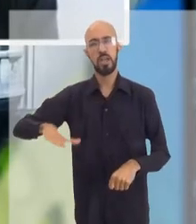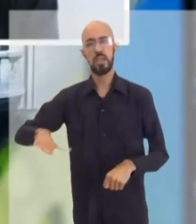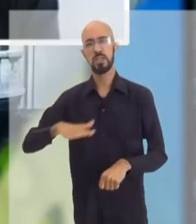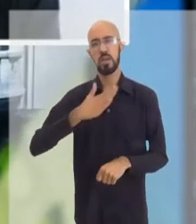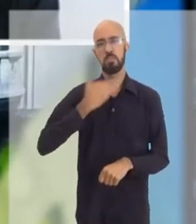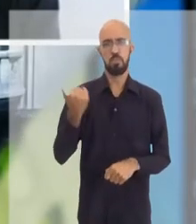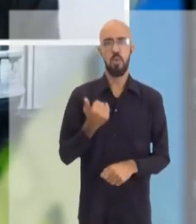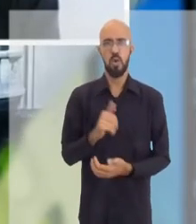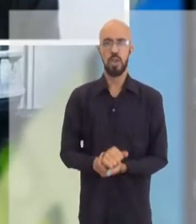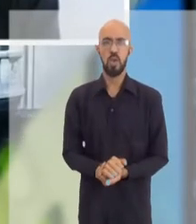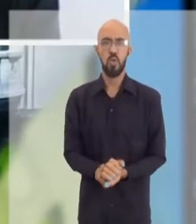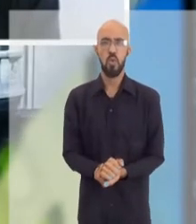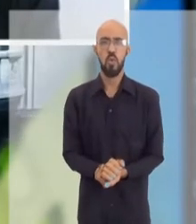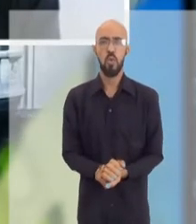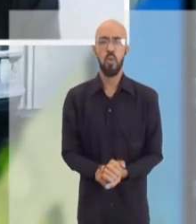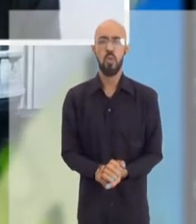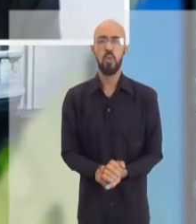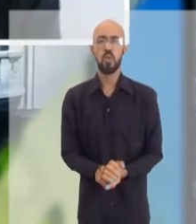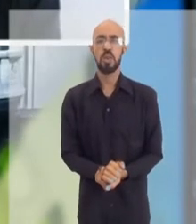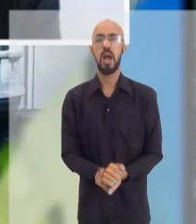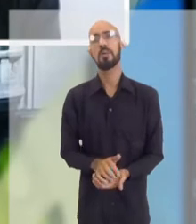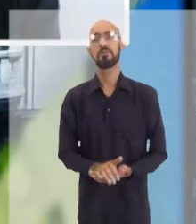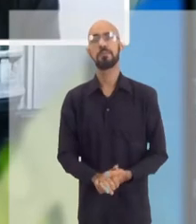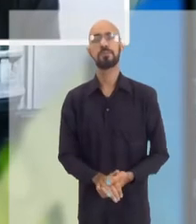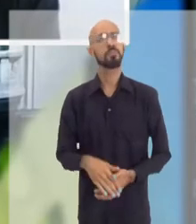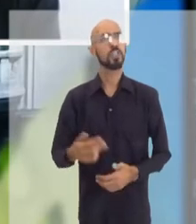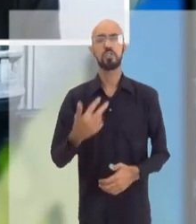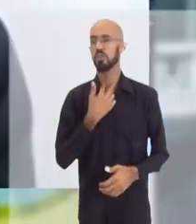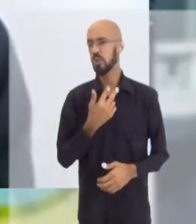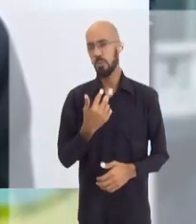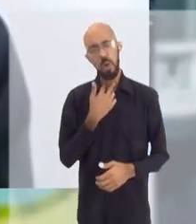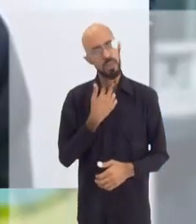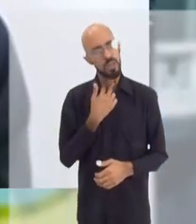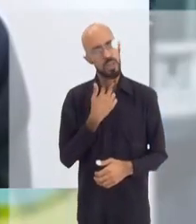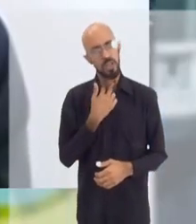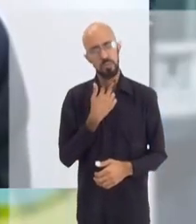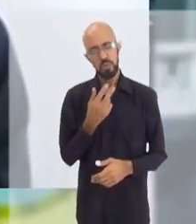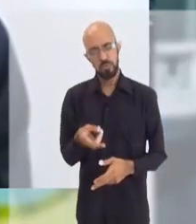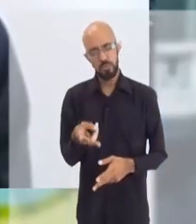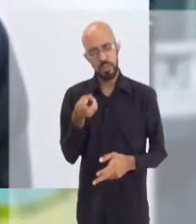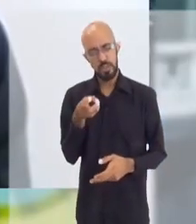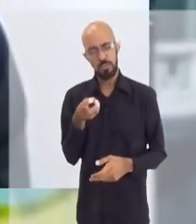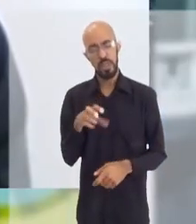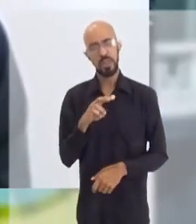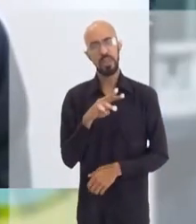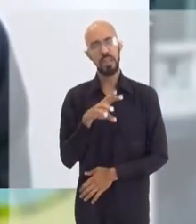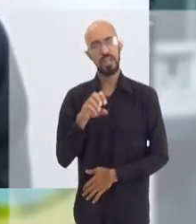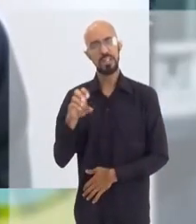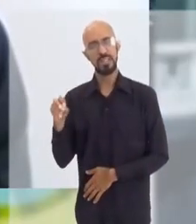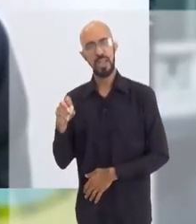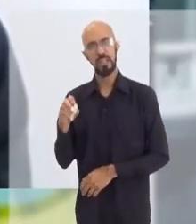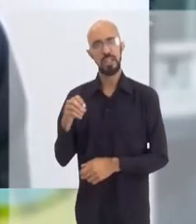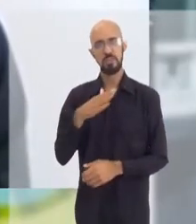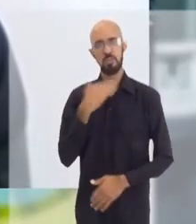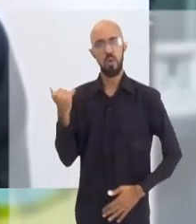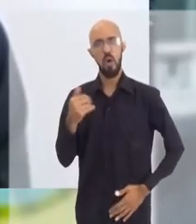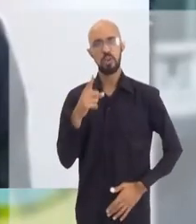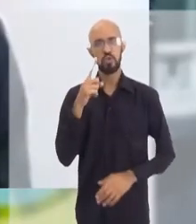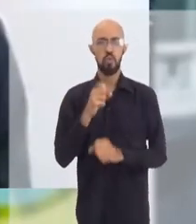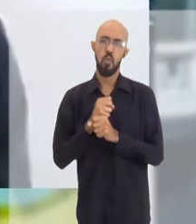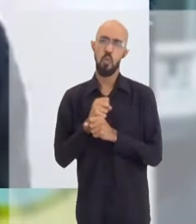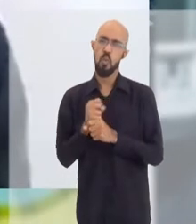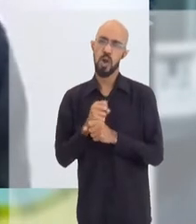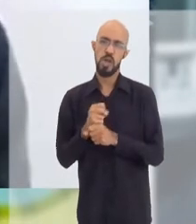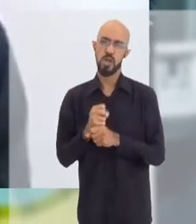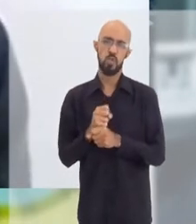entre 5 e 11 anos, uma morte hoje evitável. Nós não podemos continuar assistindo 300 mortes por ano, 150 ou